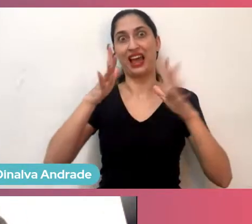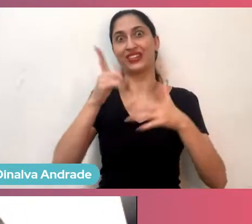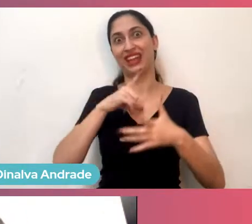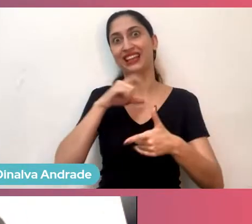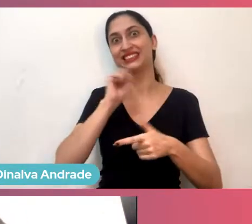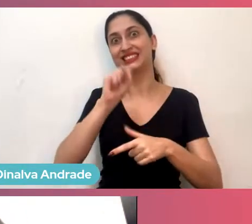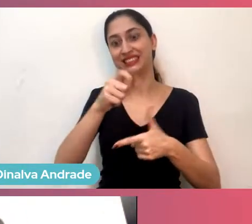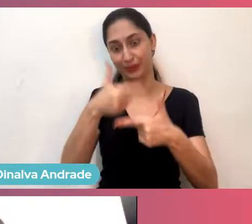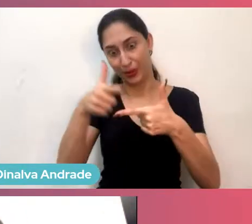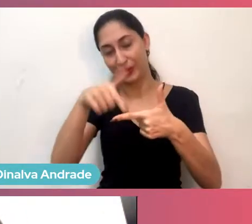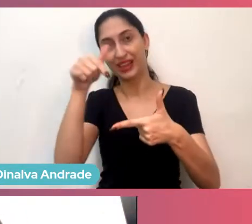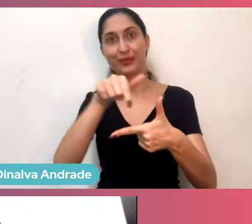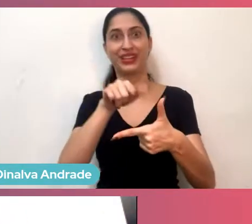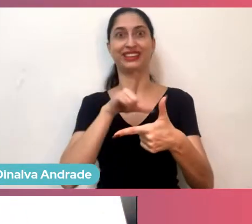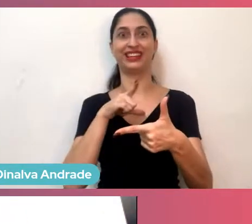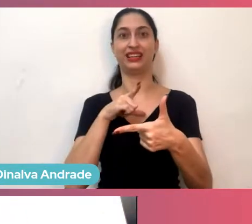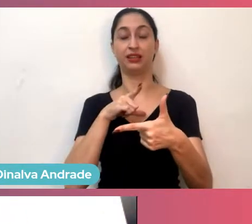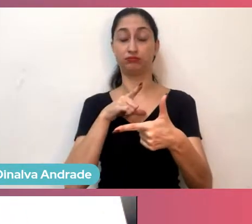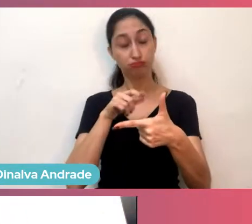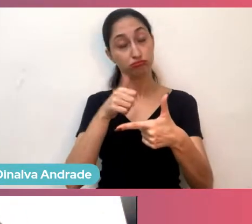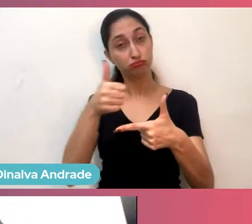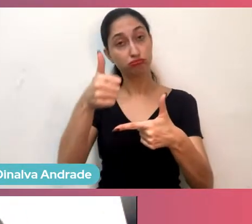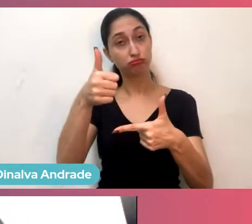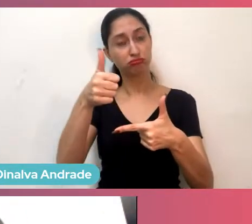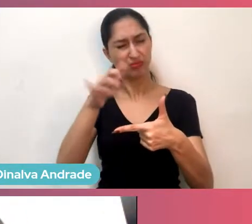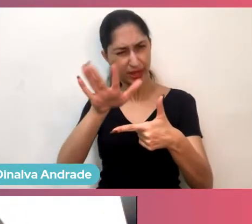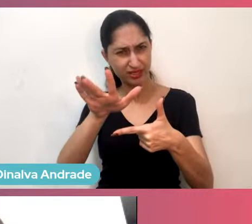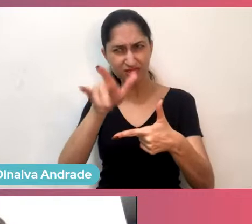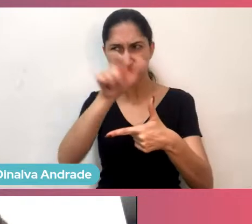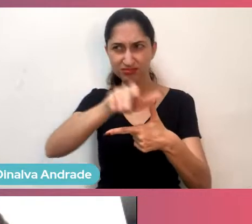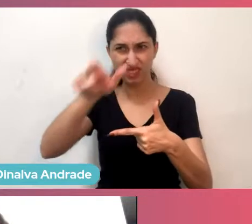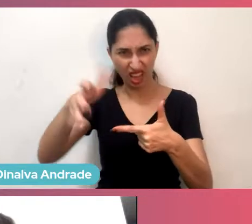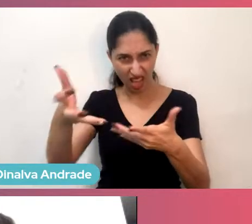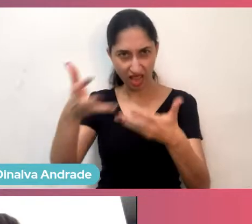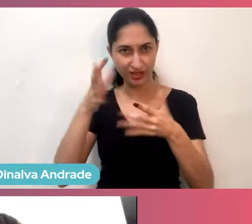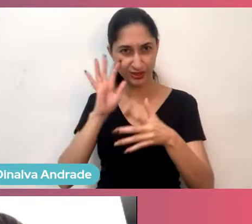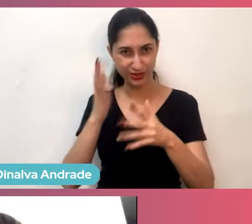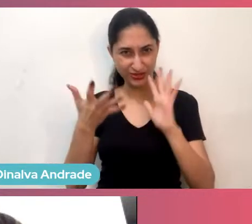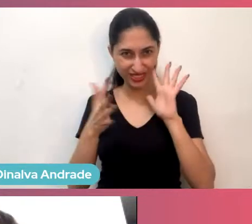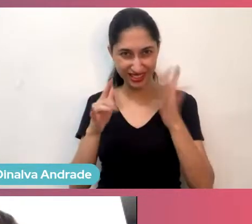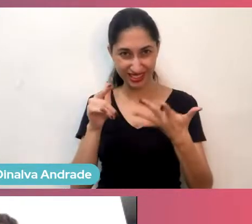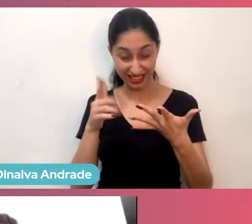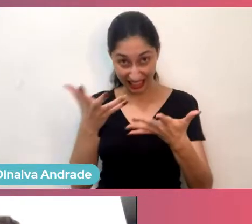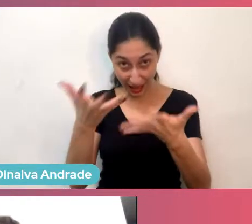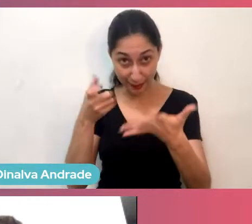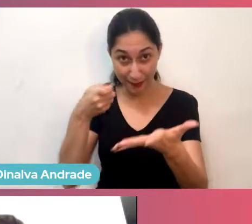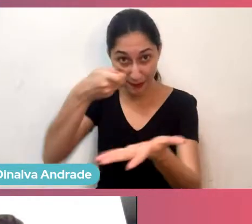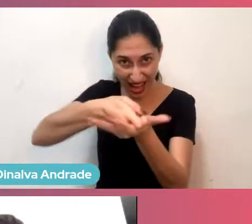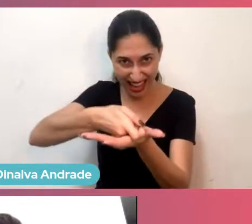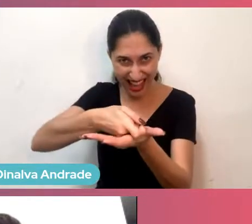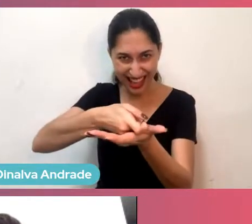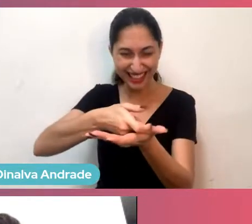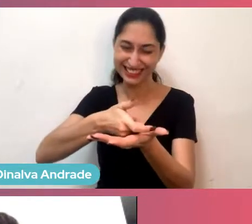que existe esse problema. Tá, ele existe. Mas será que as pessoas estão descostas a pagar para que você resolva esse problema